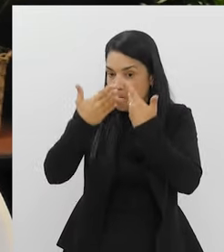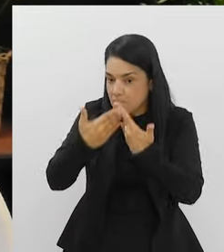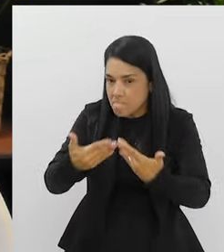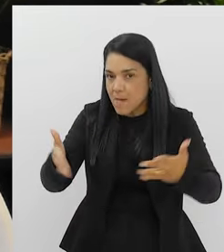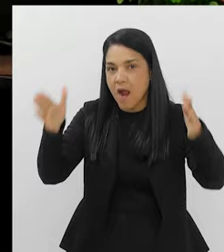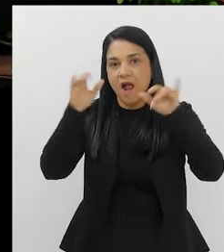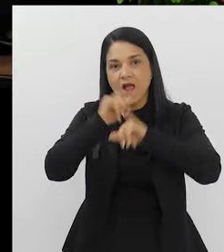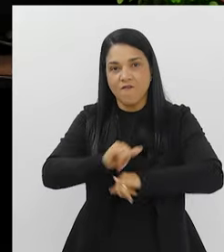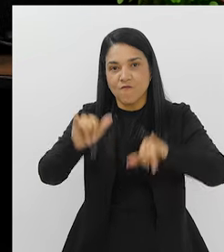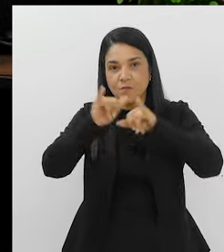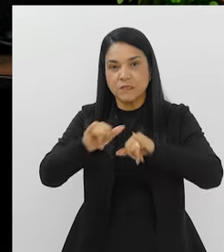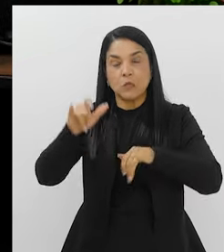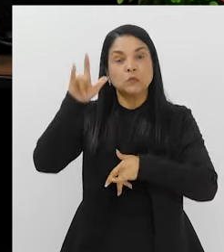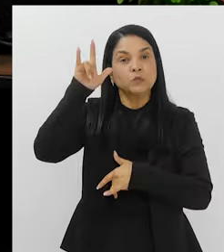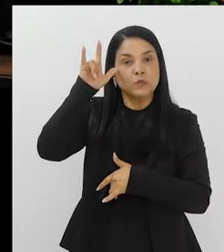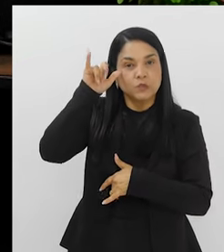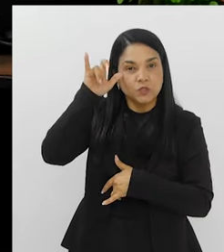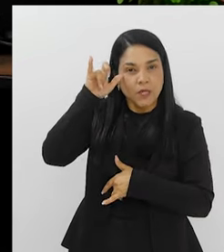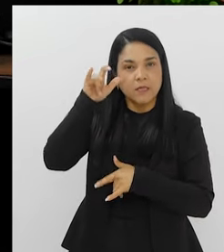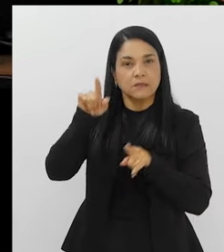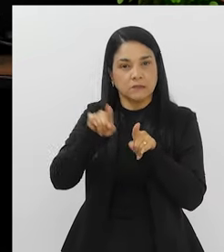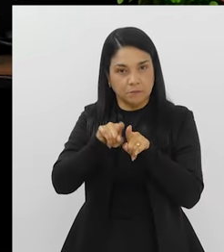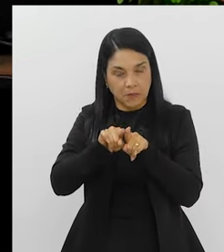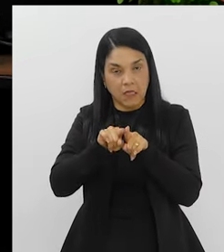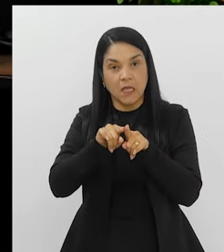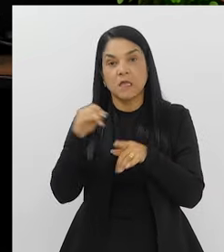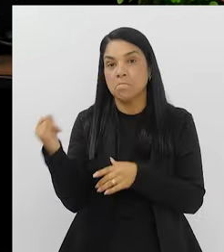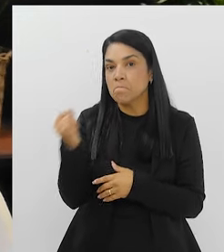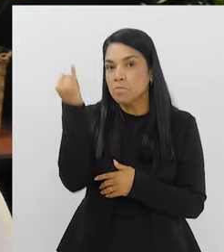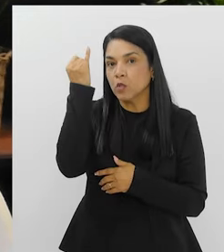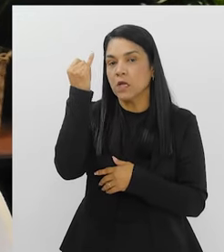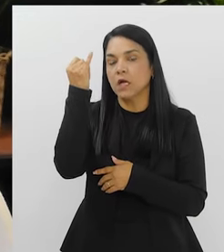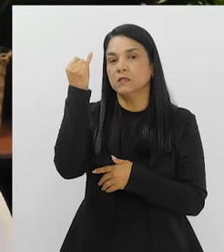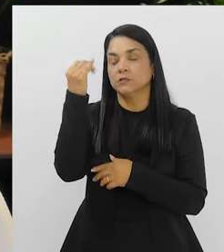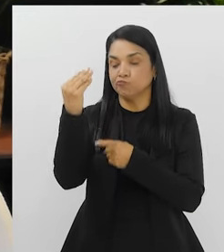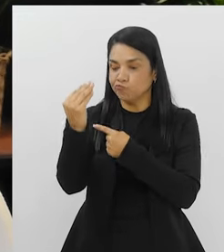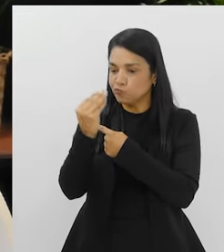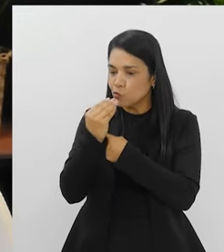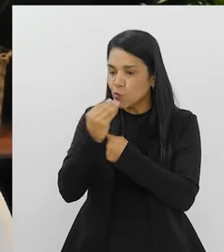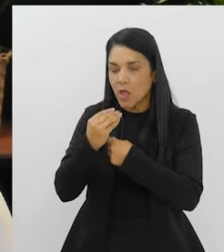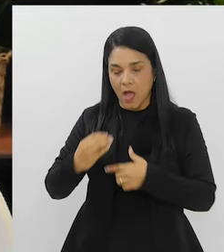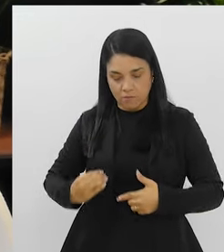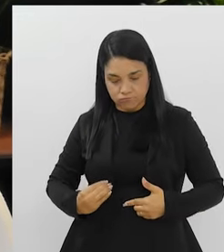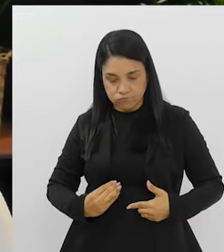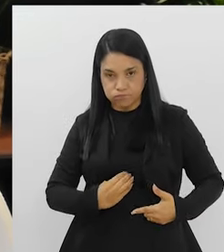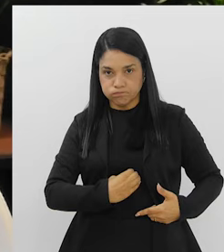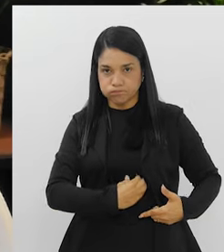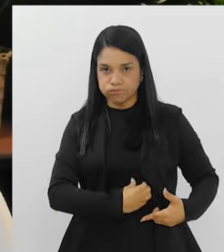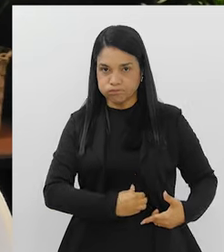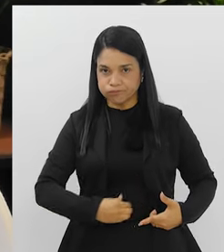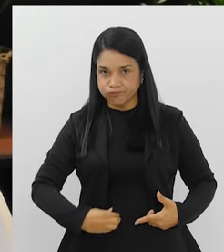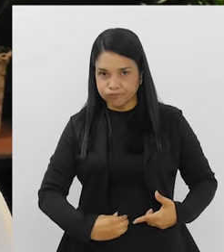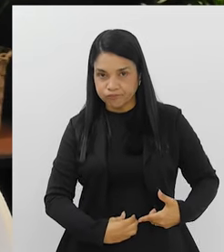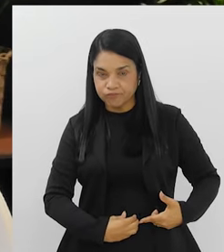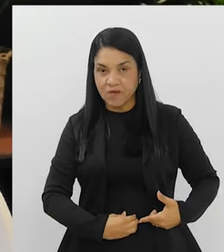abertamente, principalmente no Instagram, da importância da gente cuidar do nosso intestino. Porque, como você falou, o intestino sempre